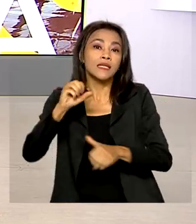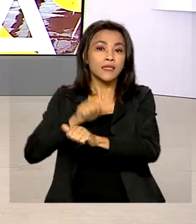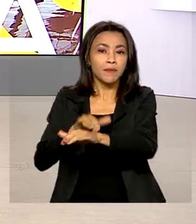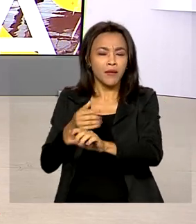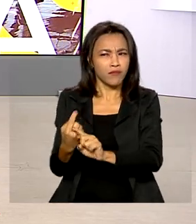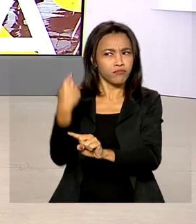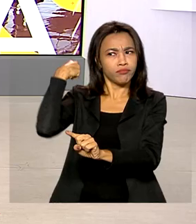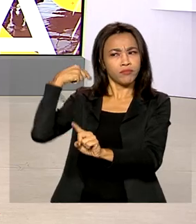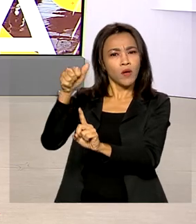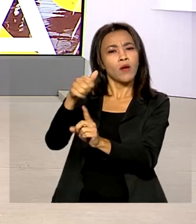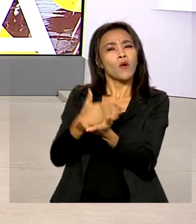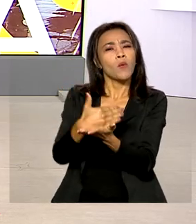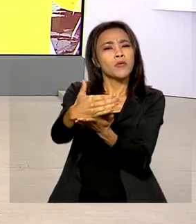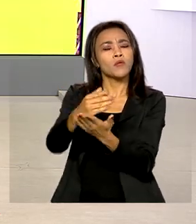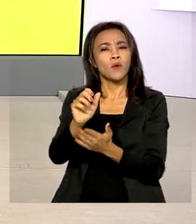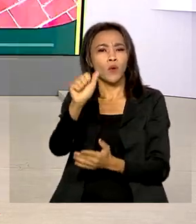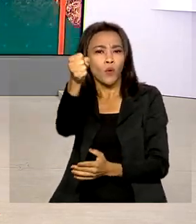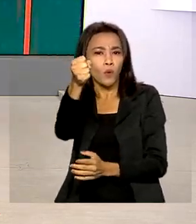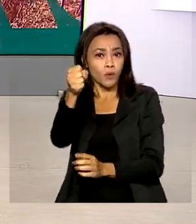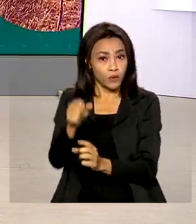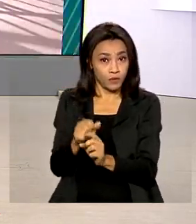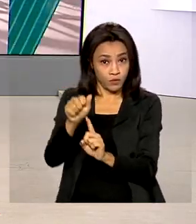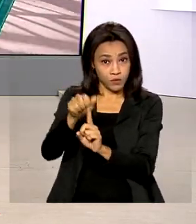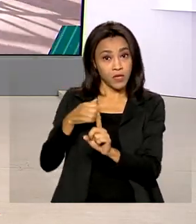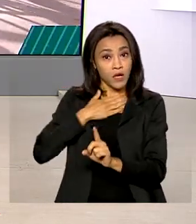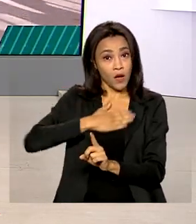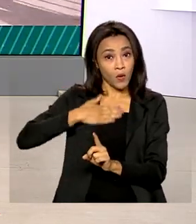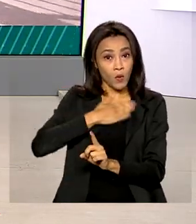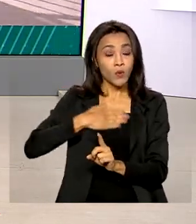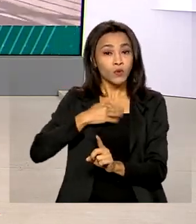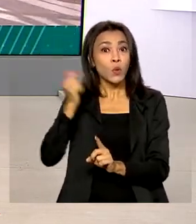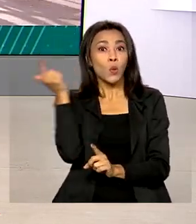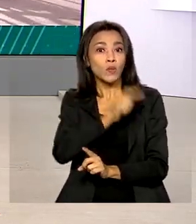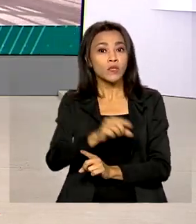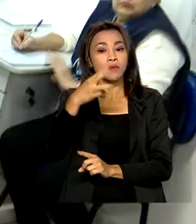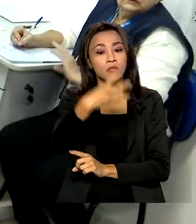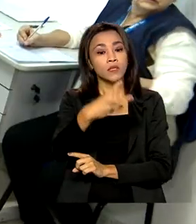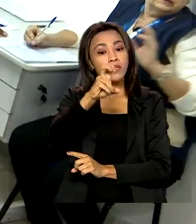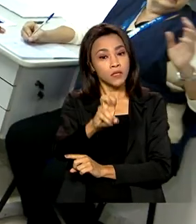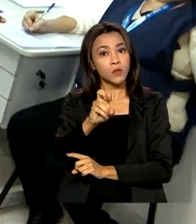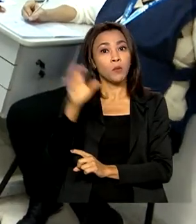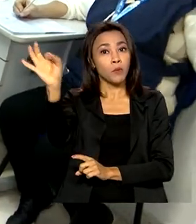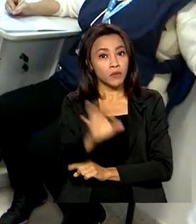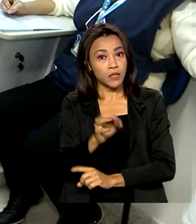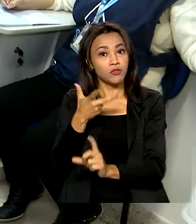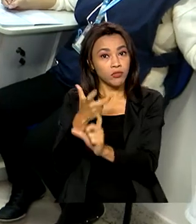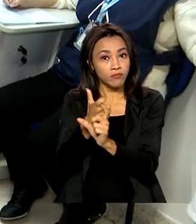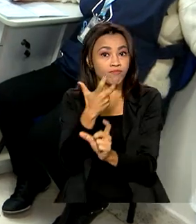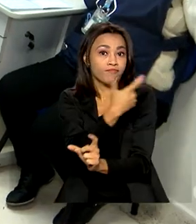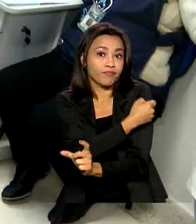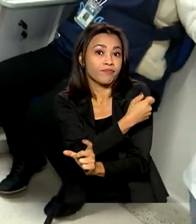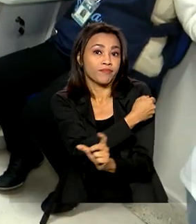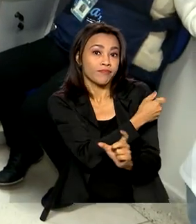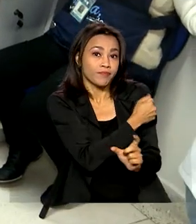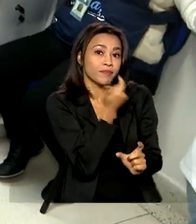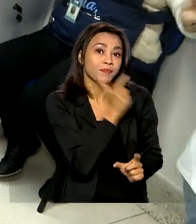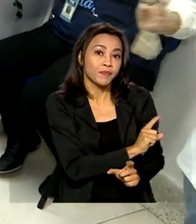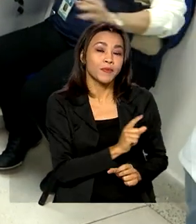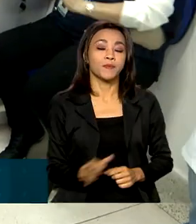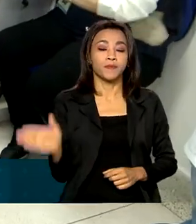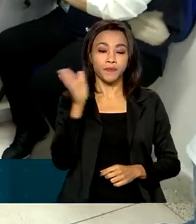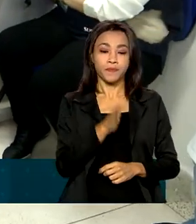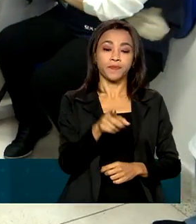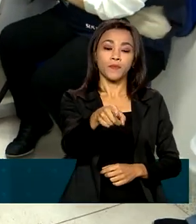8 de agosto atingiu pouco mais de 35% do público-alvo. O objetivo da campanha é